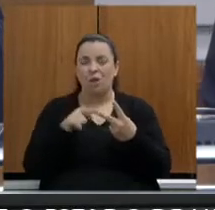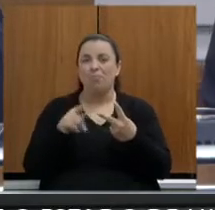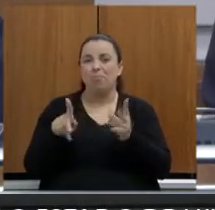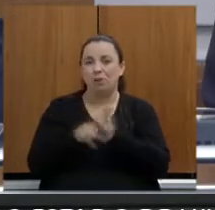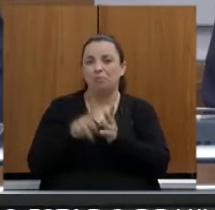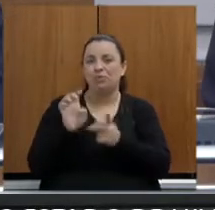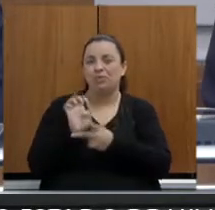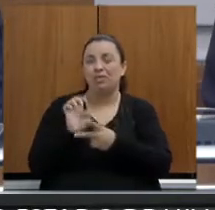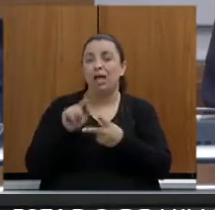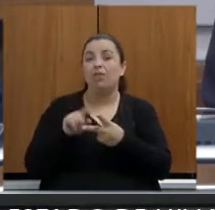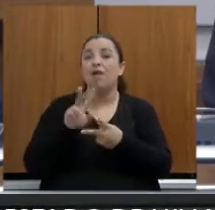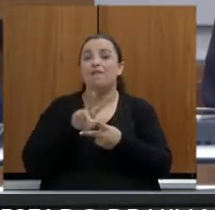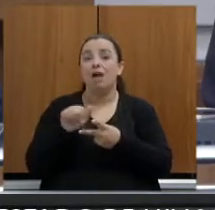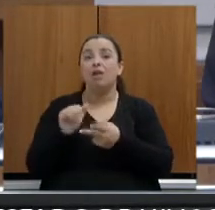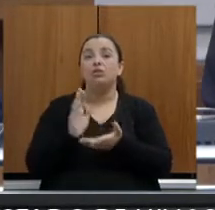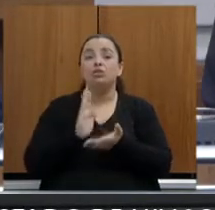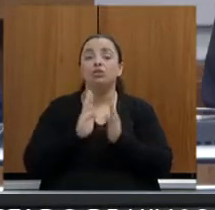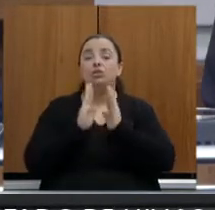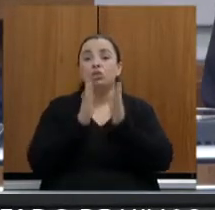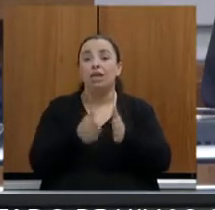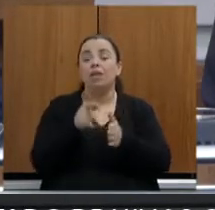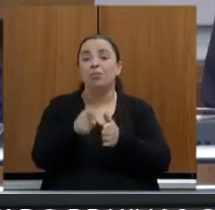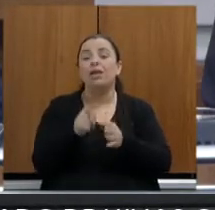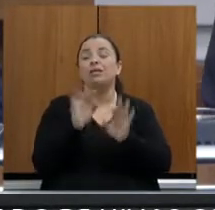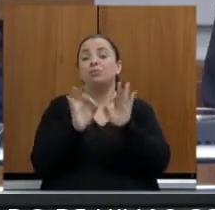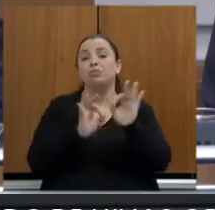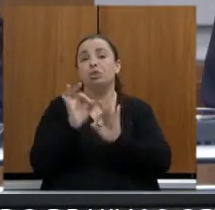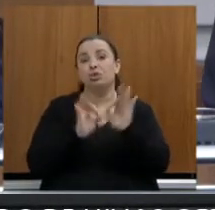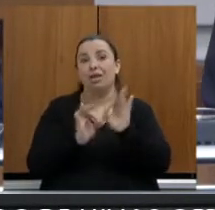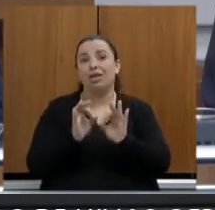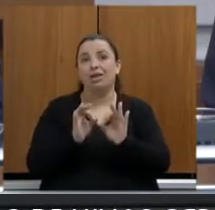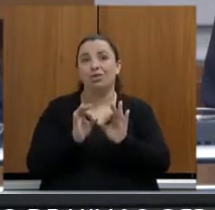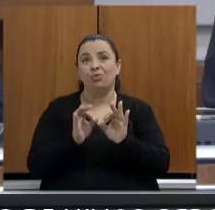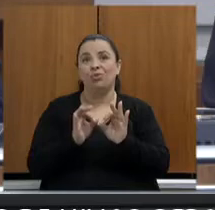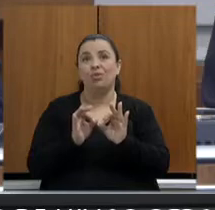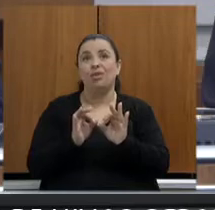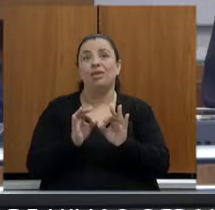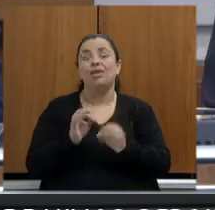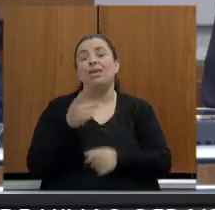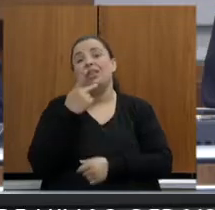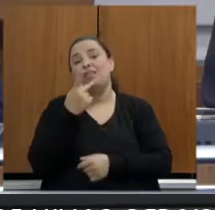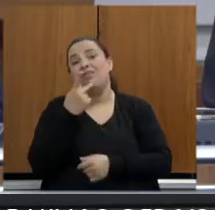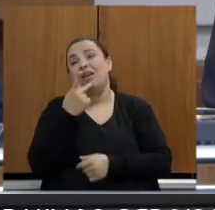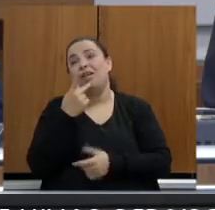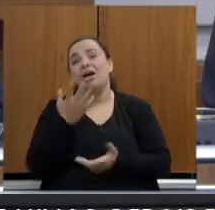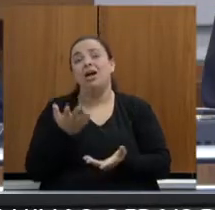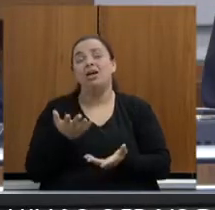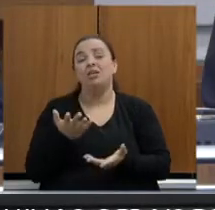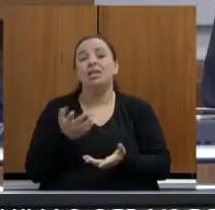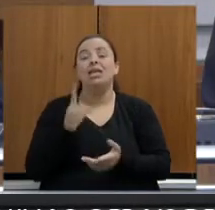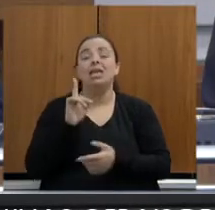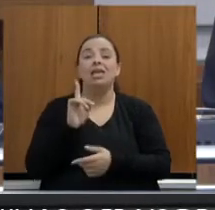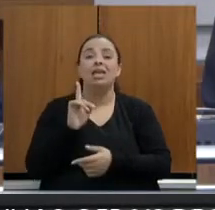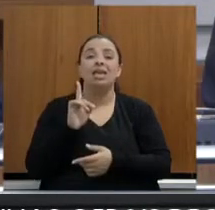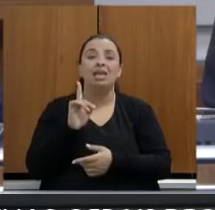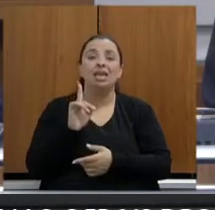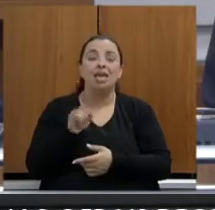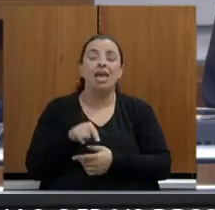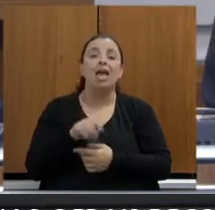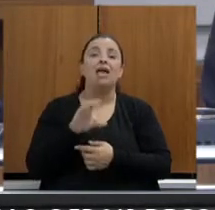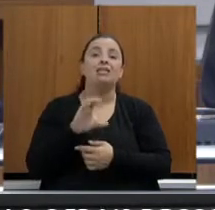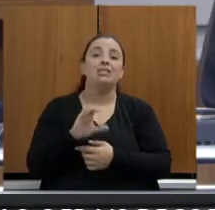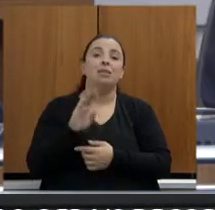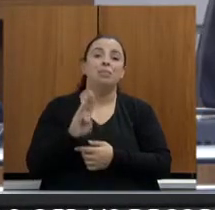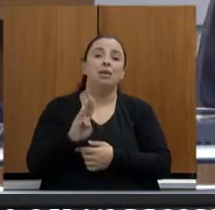grande projeto, que é o projeto de, que está se falando aí, desestatização da CBTU.